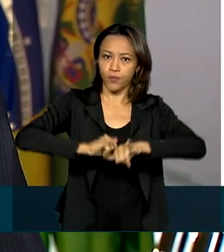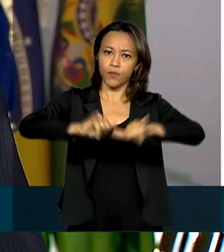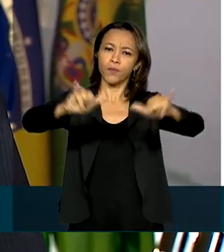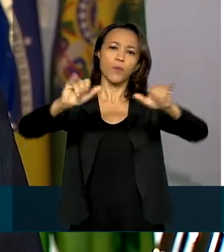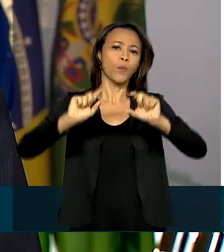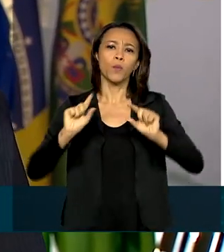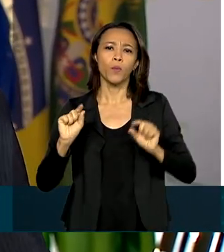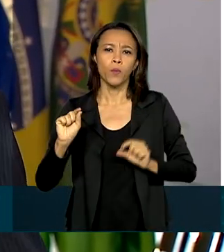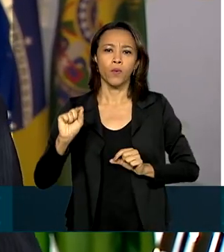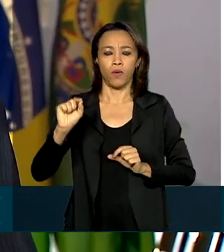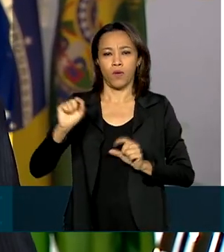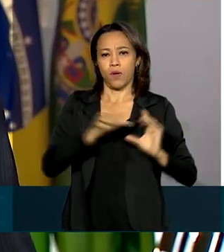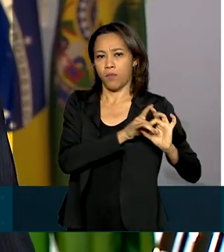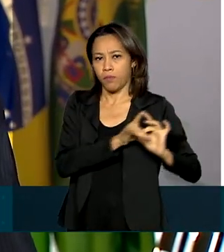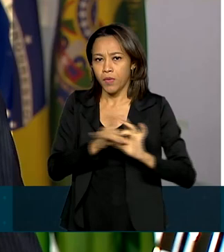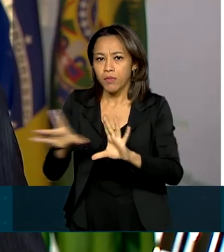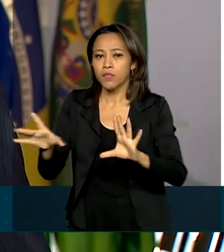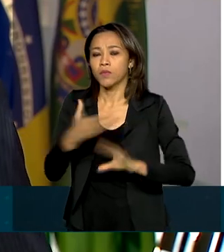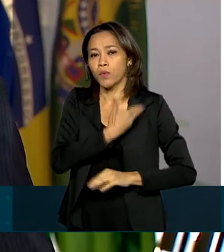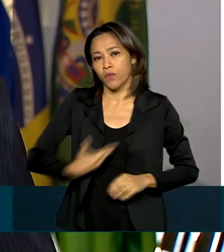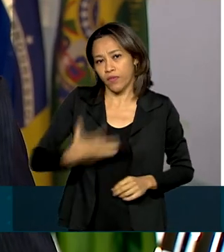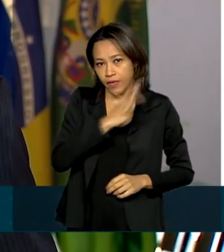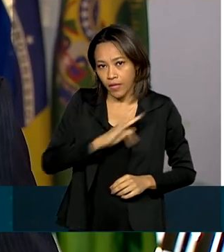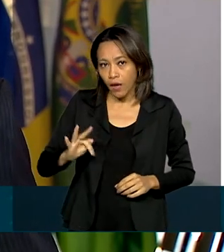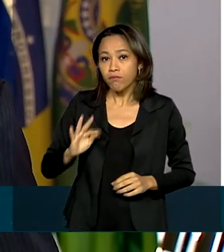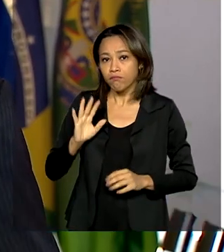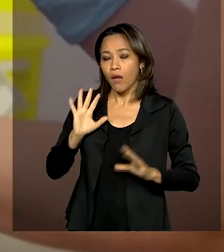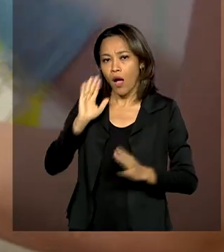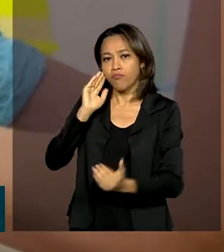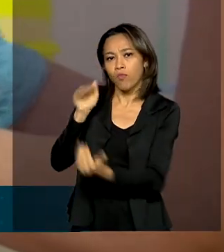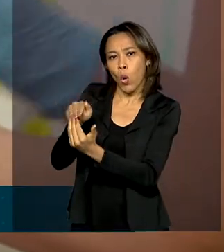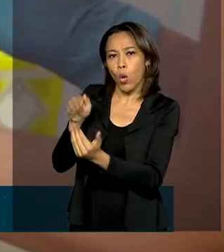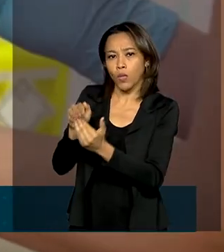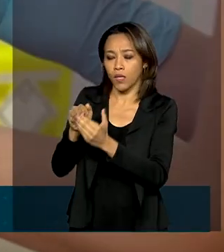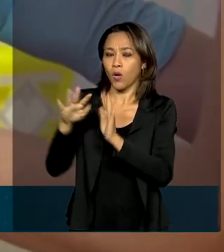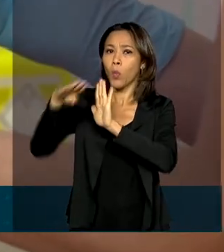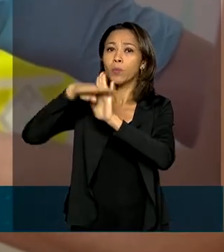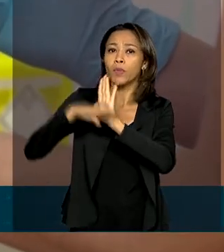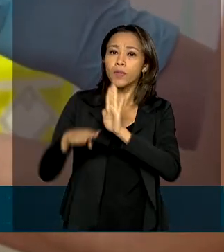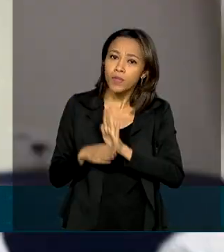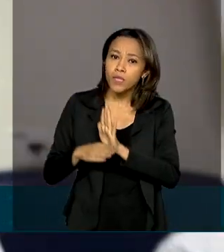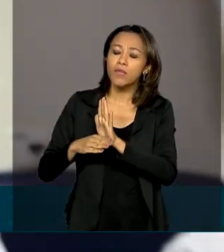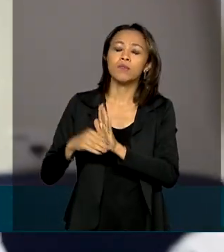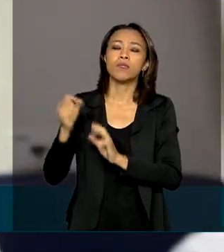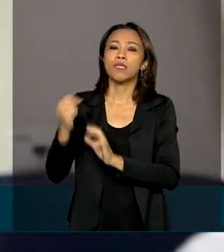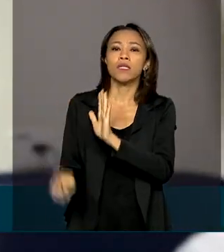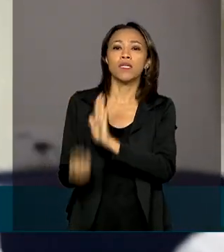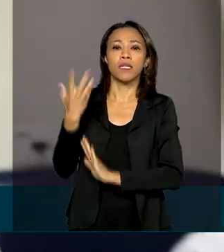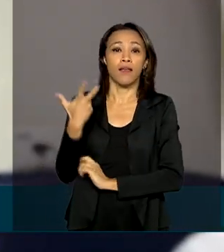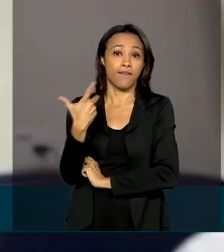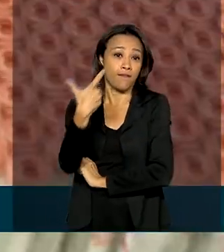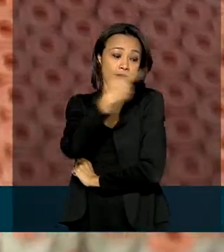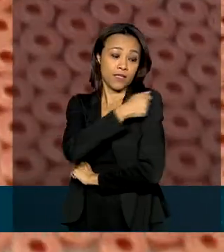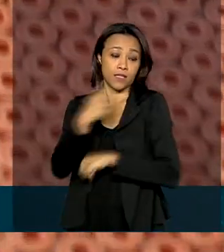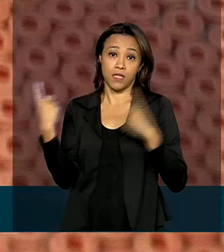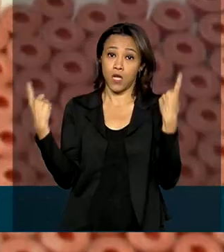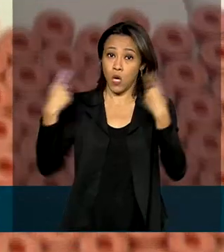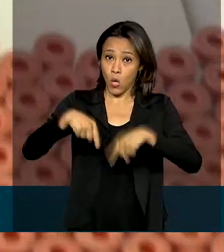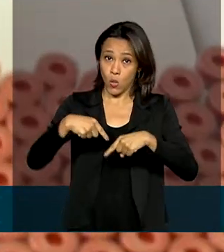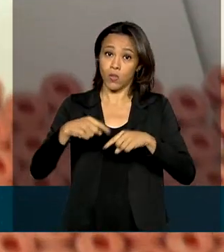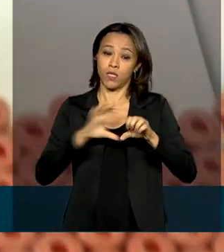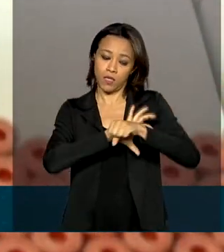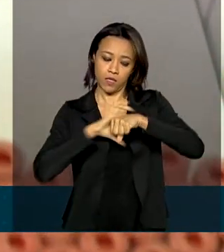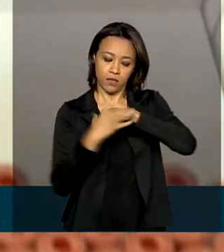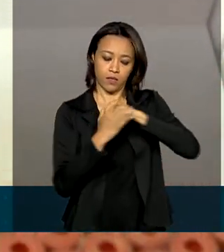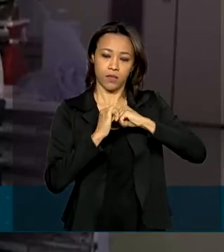a autorização para o governo federal aderir ao Programa Global de Vacinas contra a Covid-19. O programa, batizado de COVAX Facility,